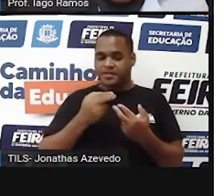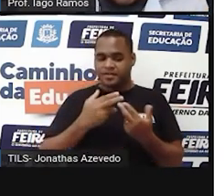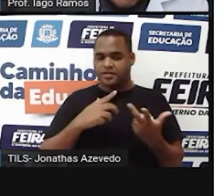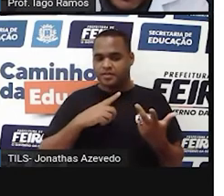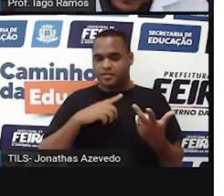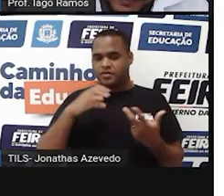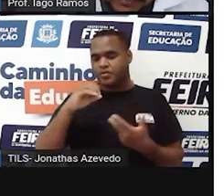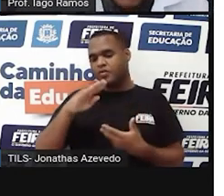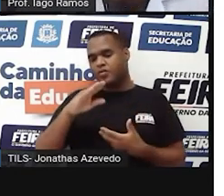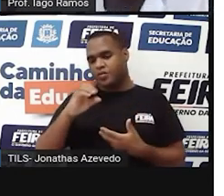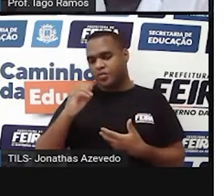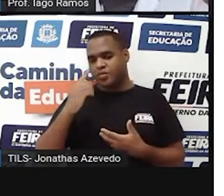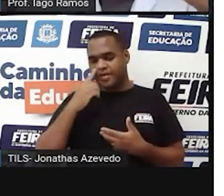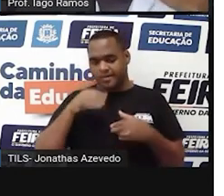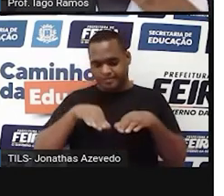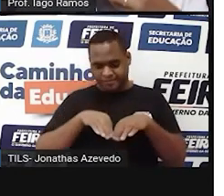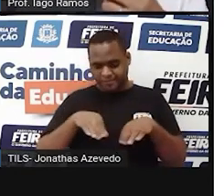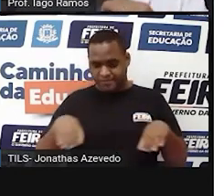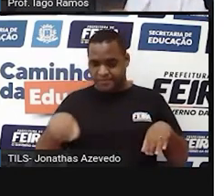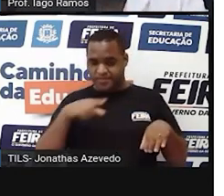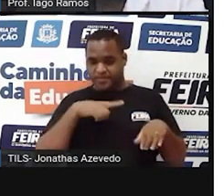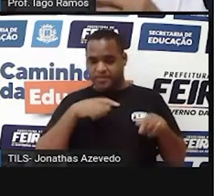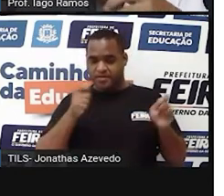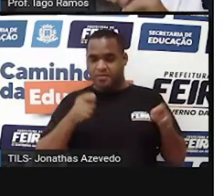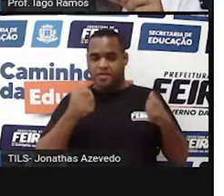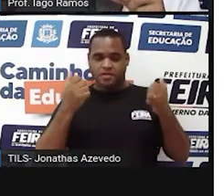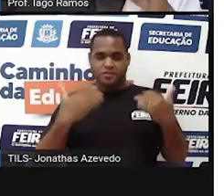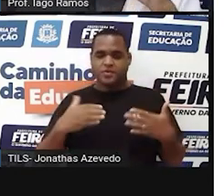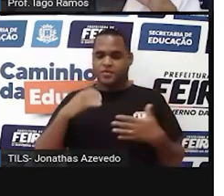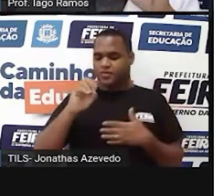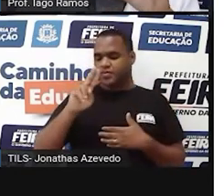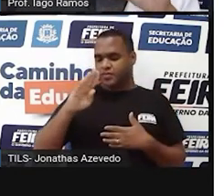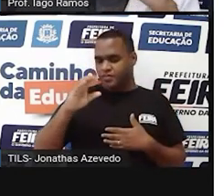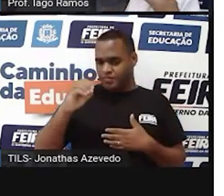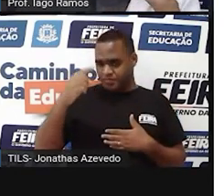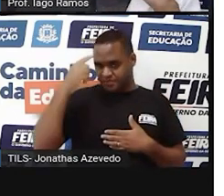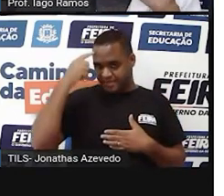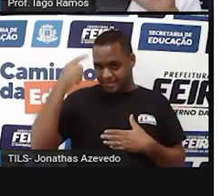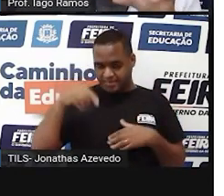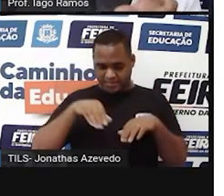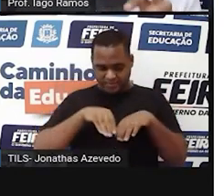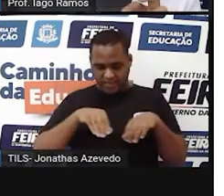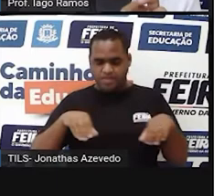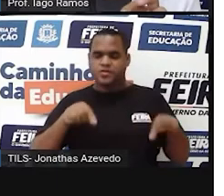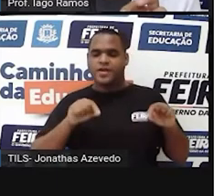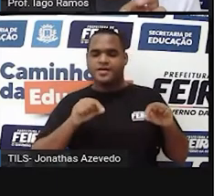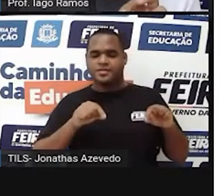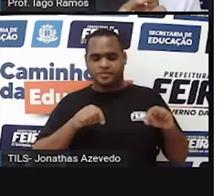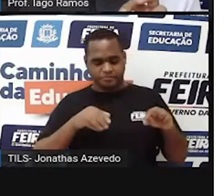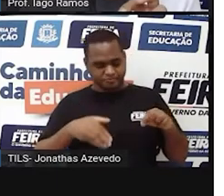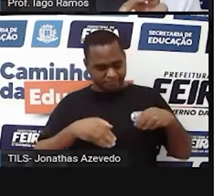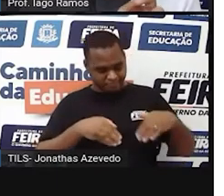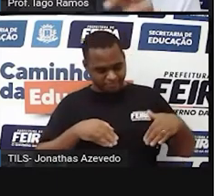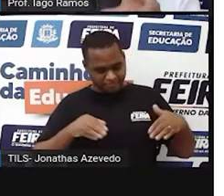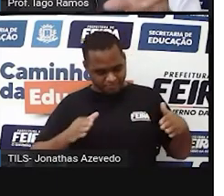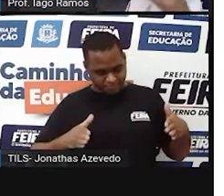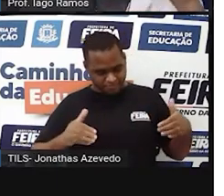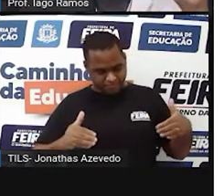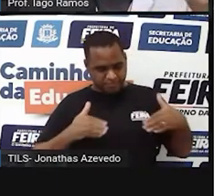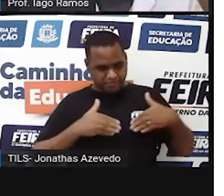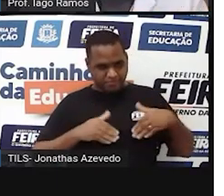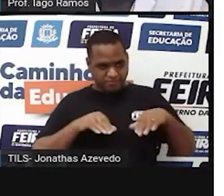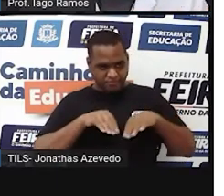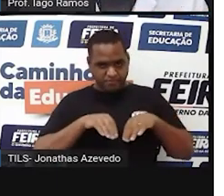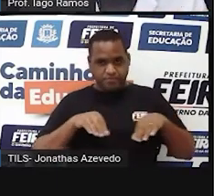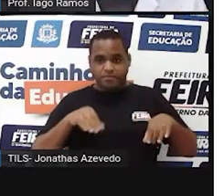paralelepípedo, só que é um paralelepípedo com as faces quadradas. Os